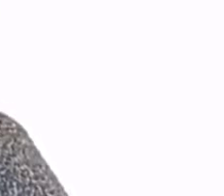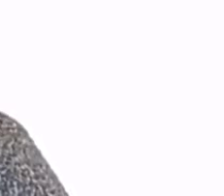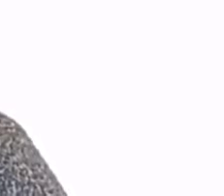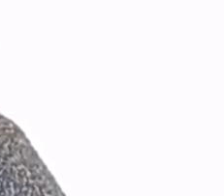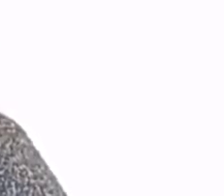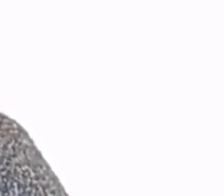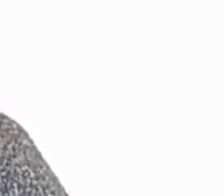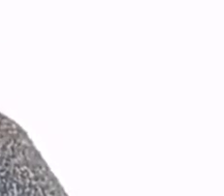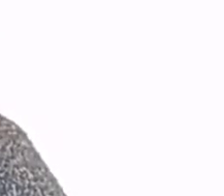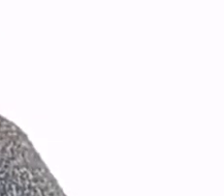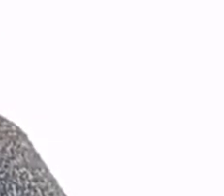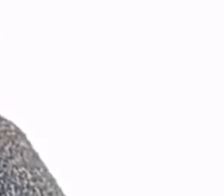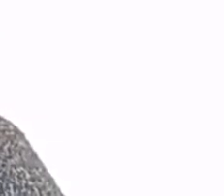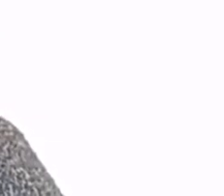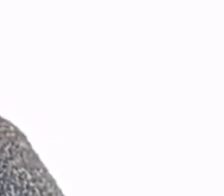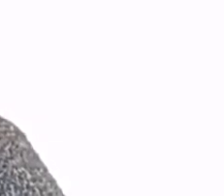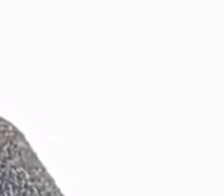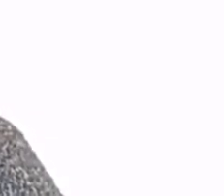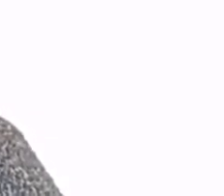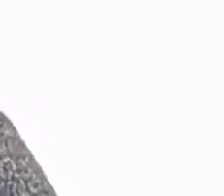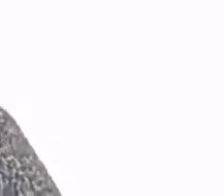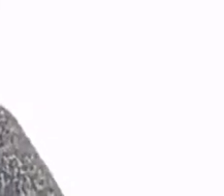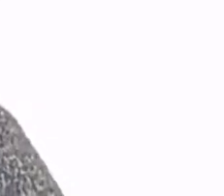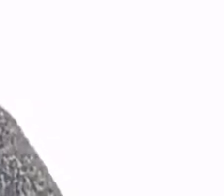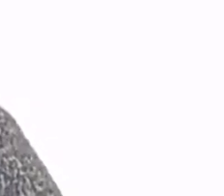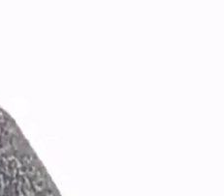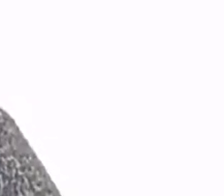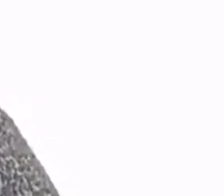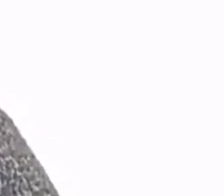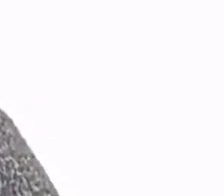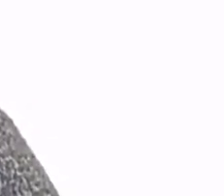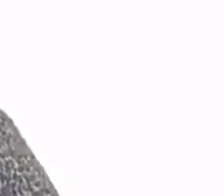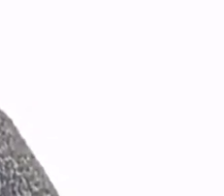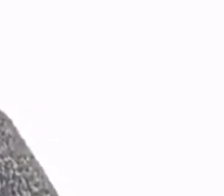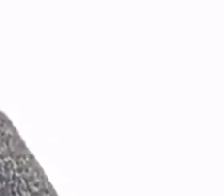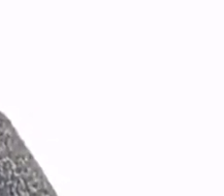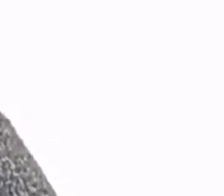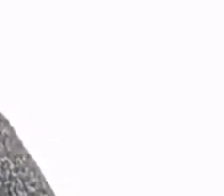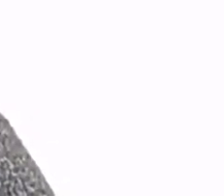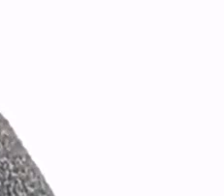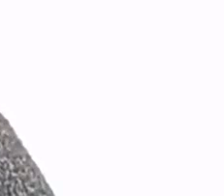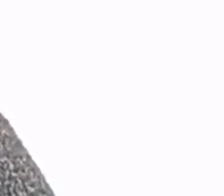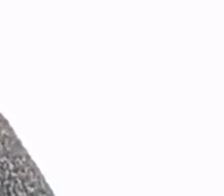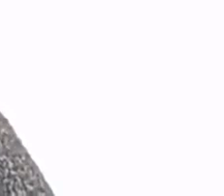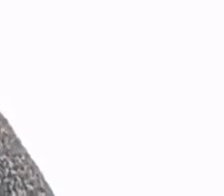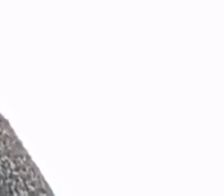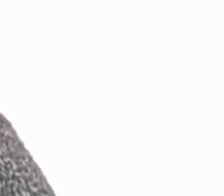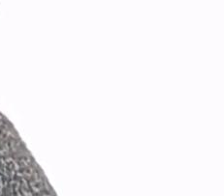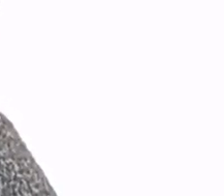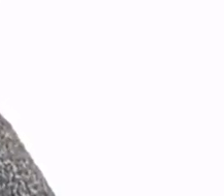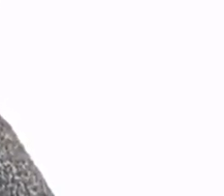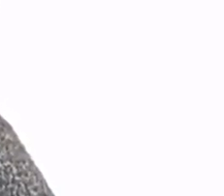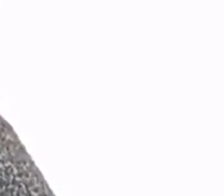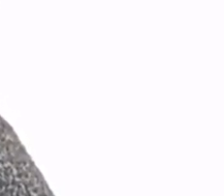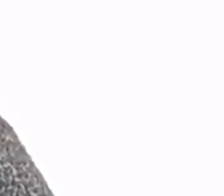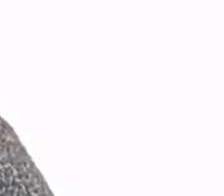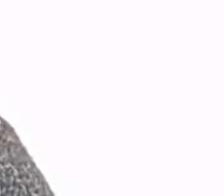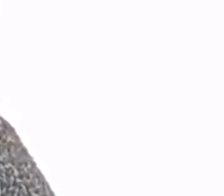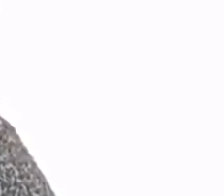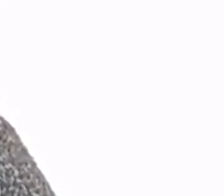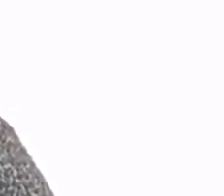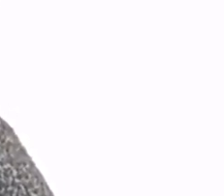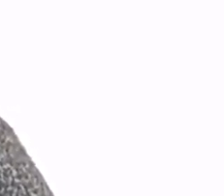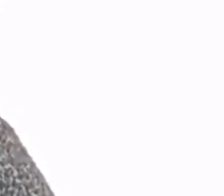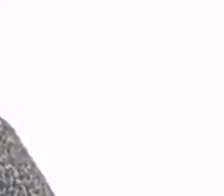atual, muito contemporâneo e eu tenho certeza que foi uma